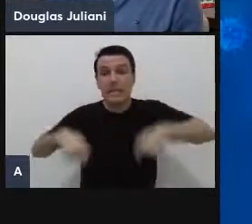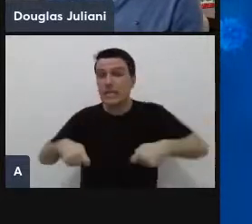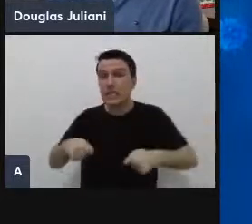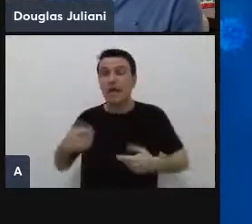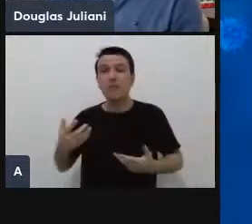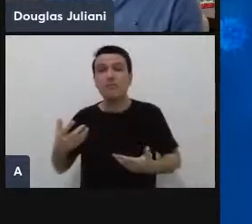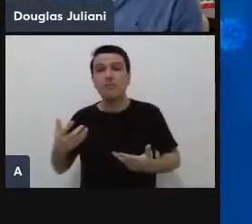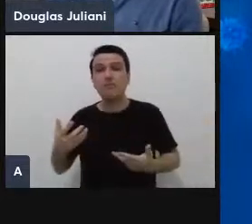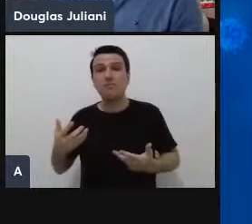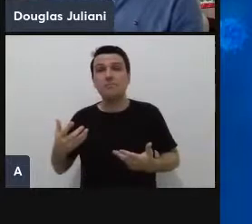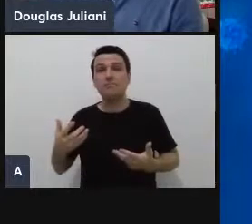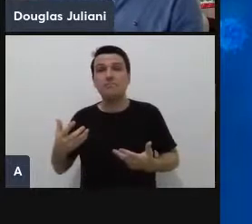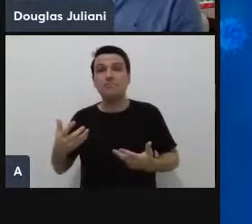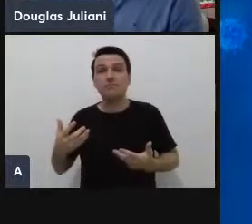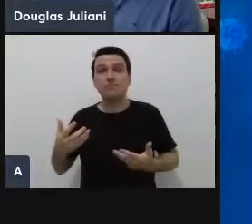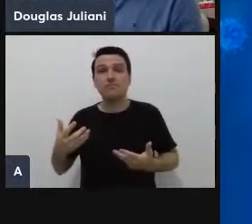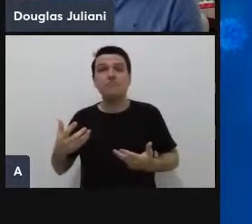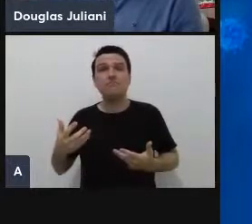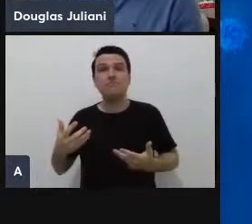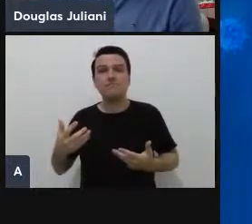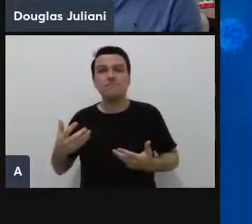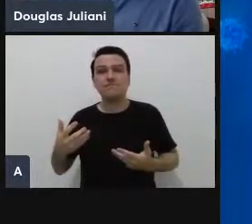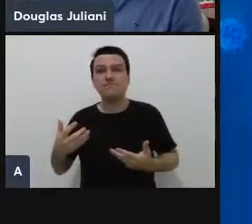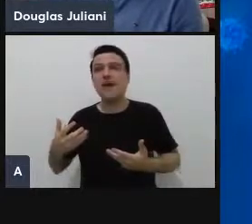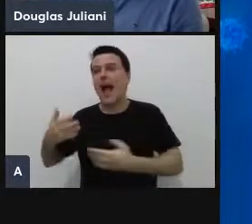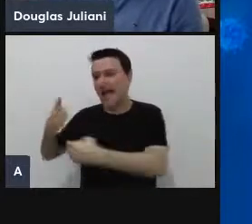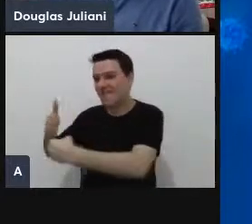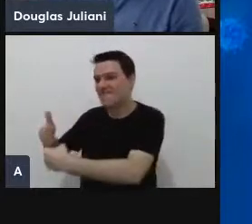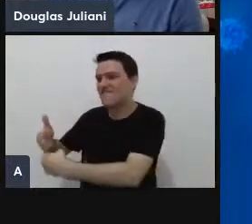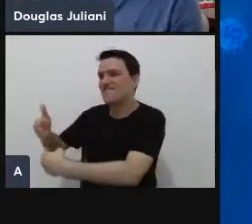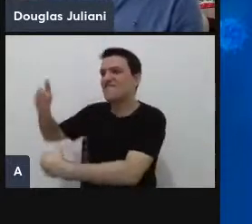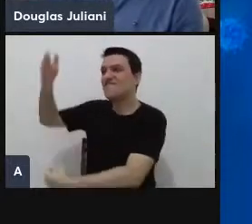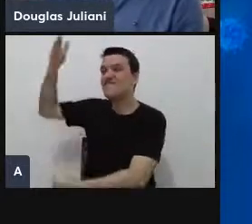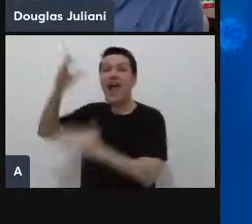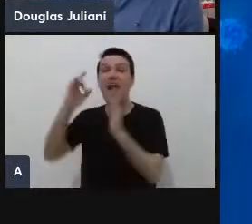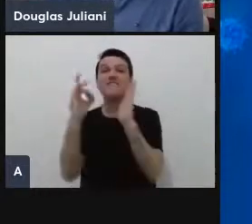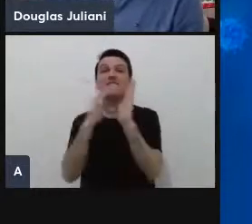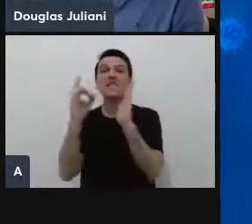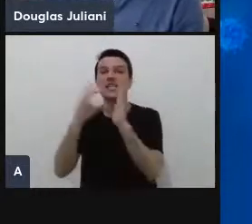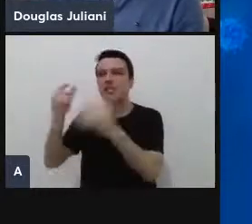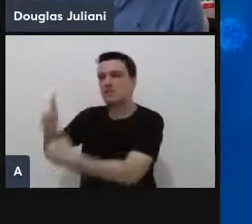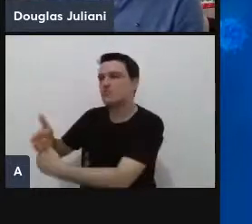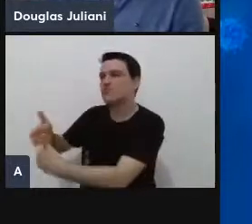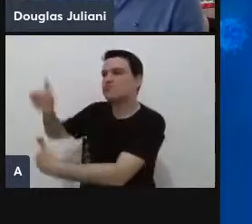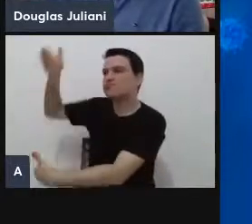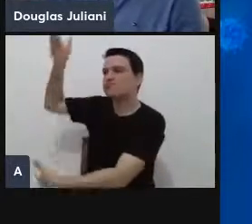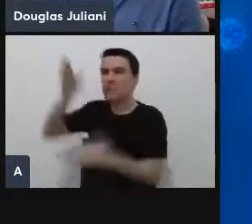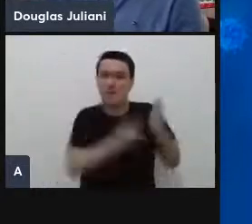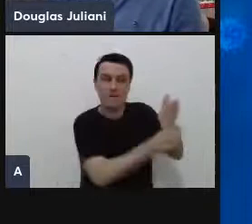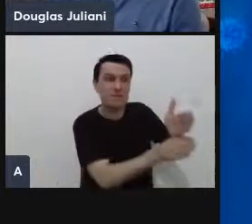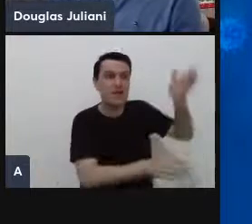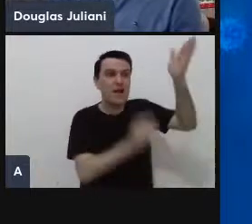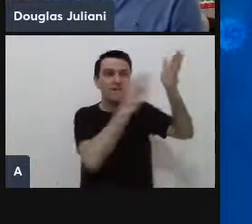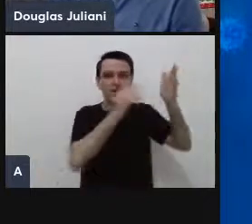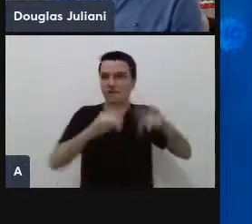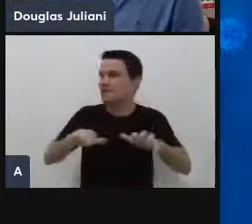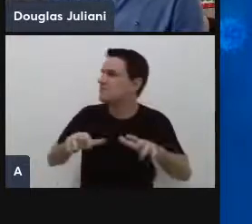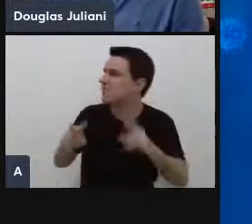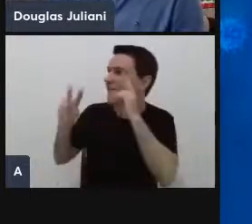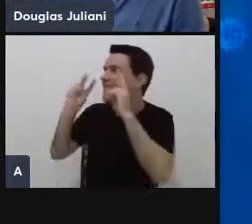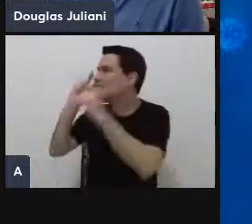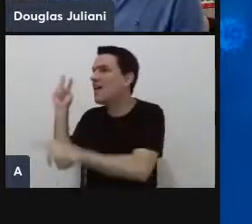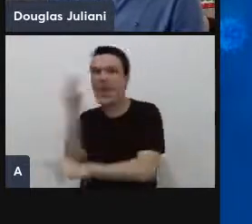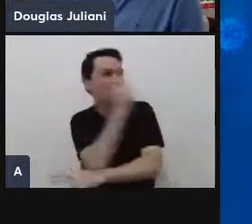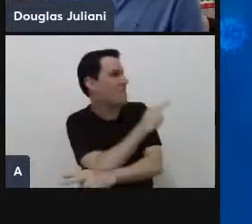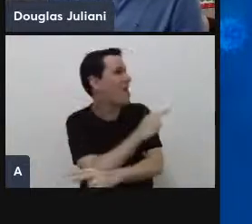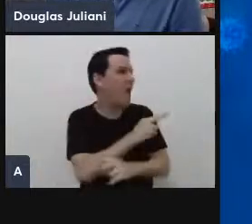teria paredes de vidro nas salas para facilitar a colaboração não